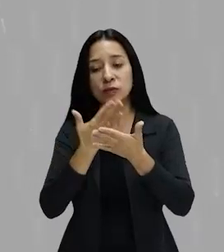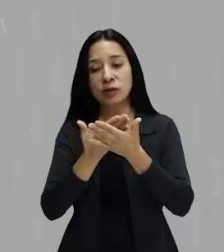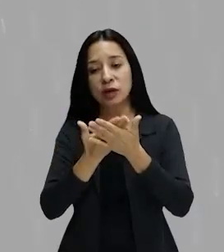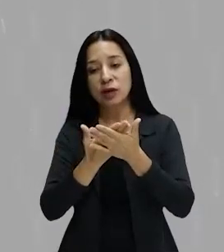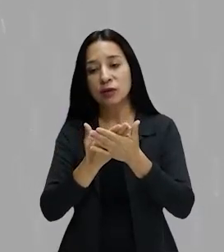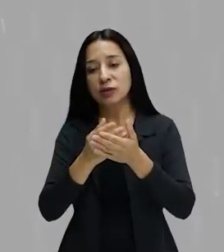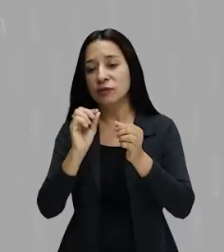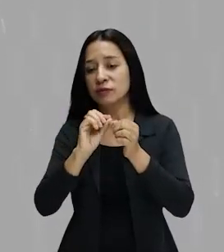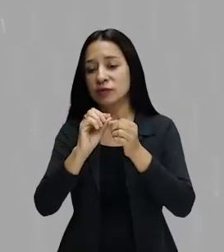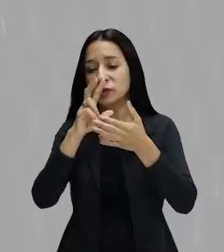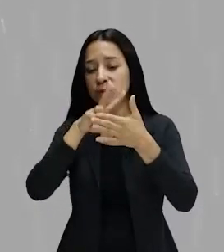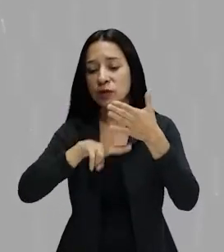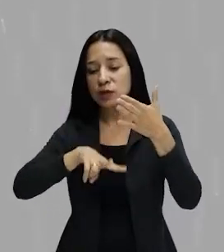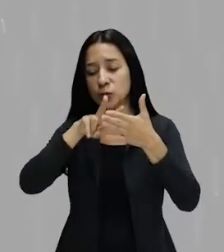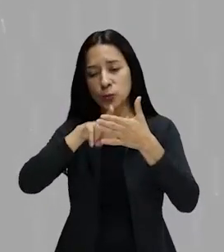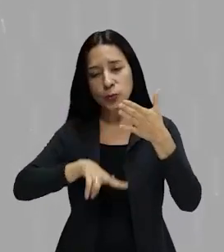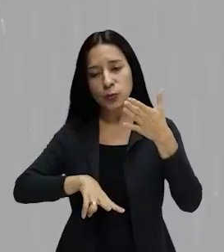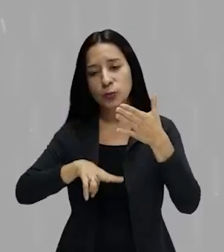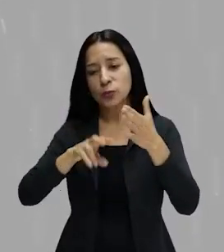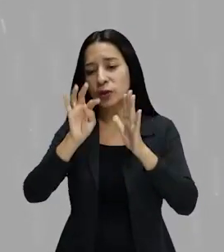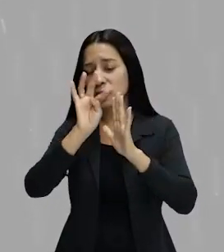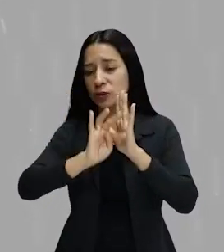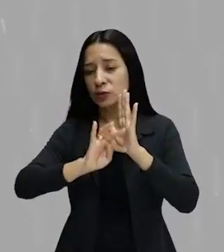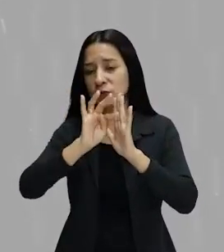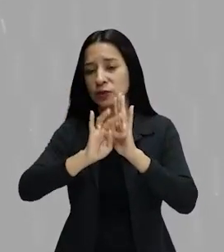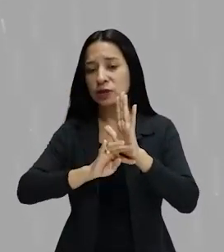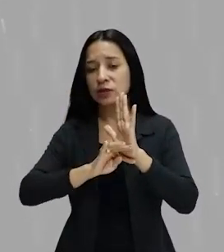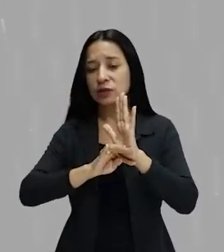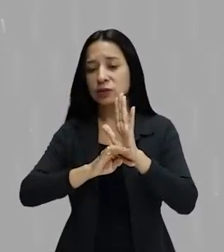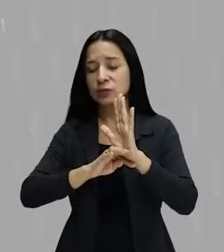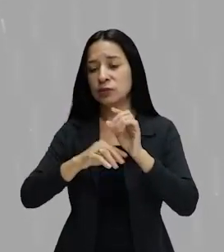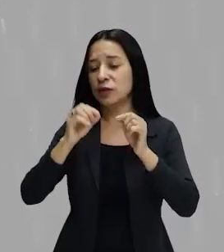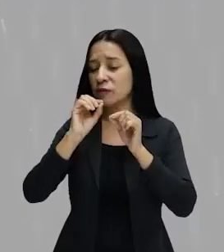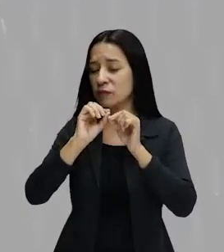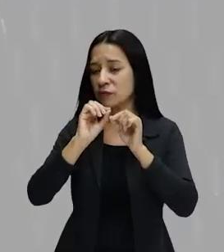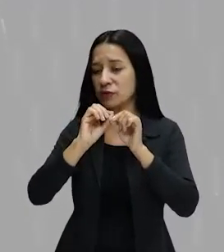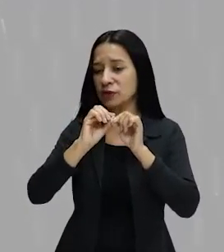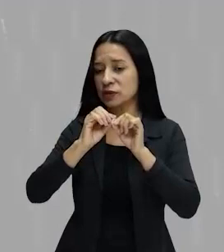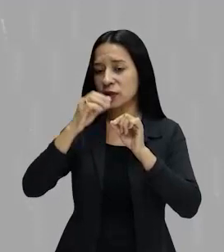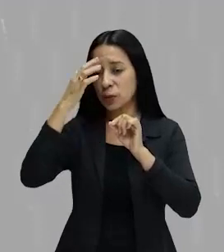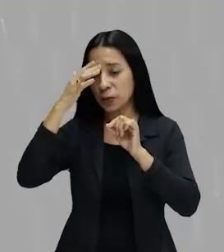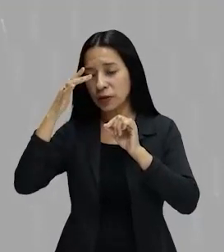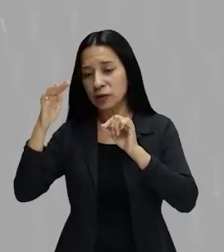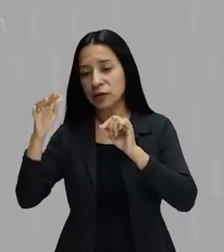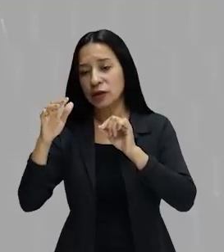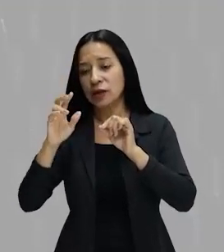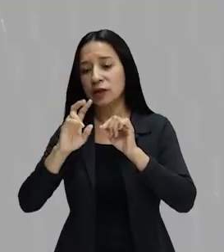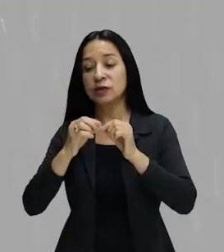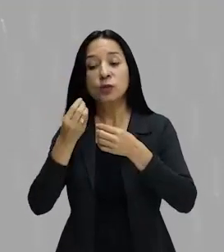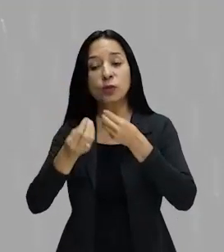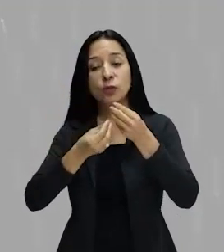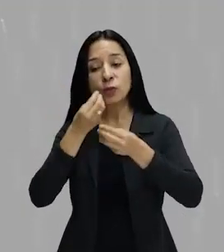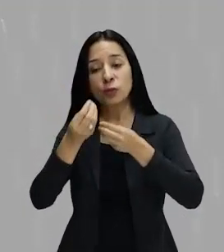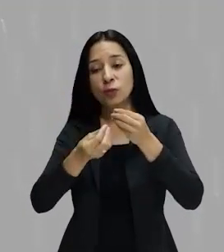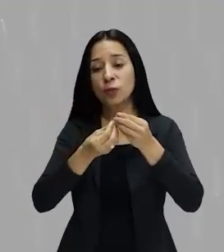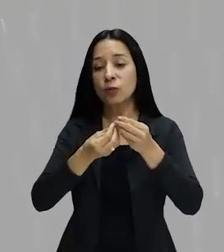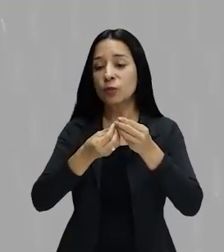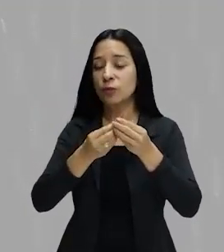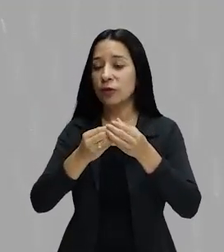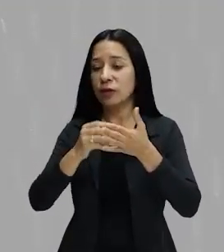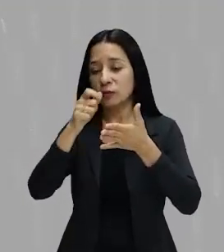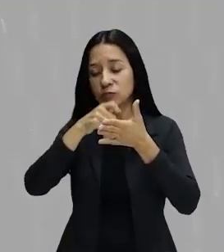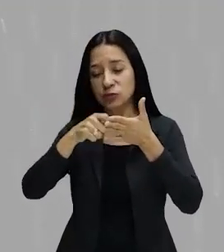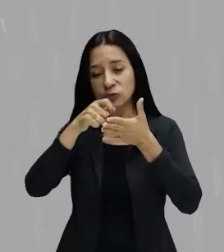análise, como que os autores se veem diante das dúvidas,